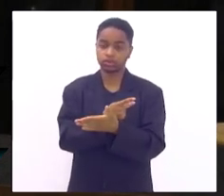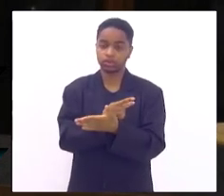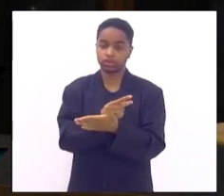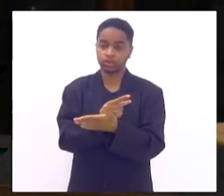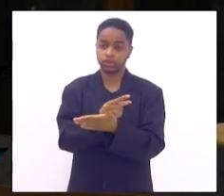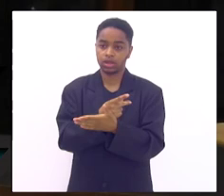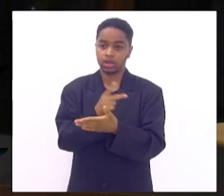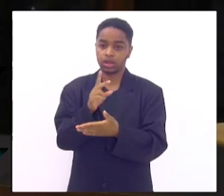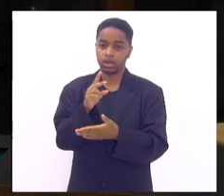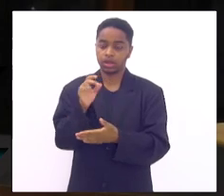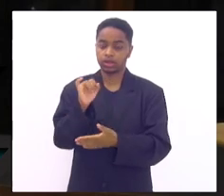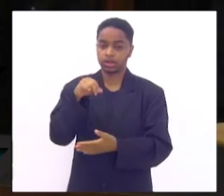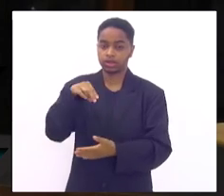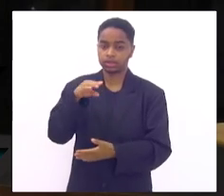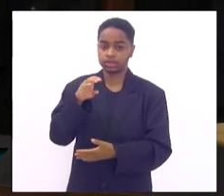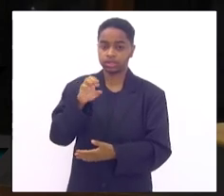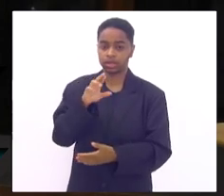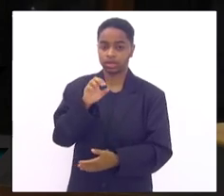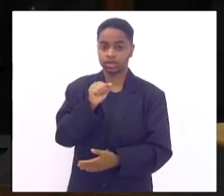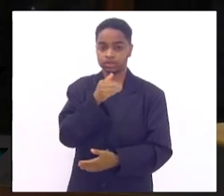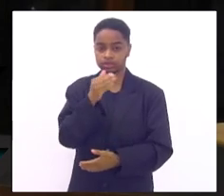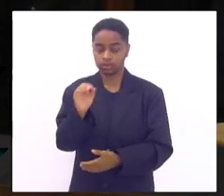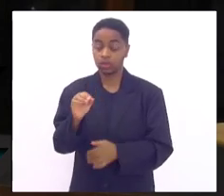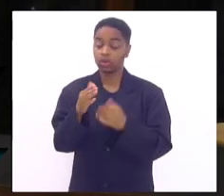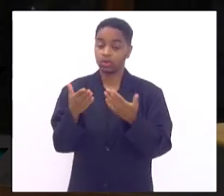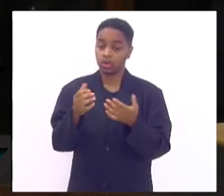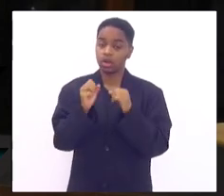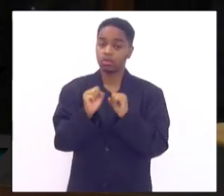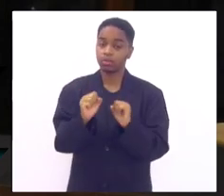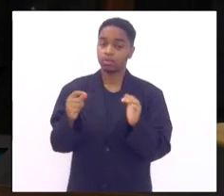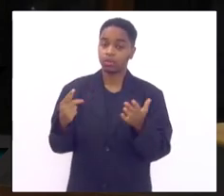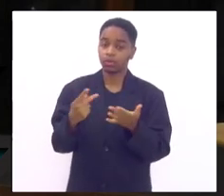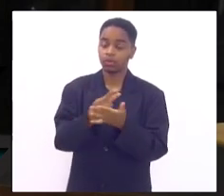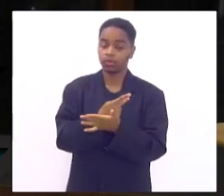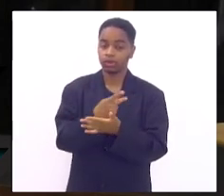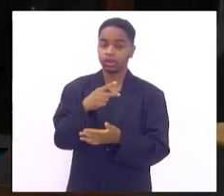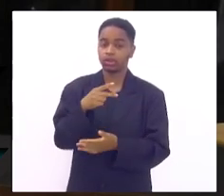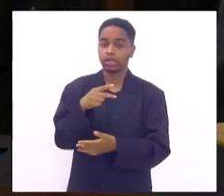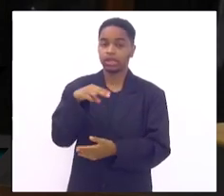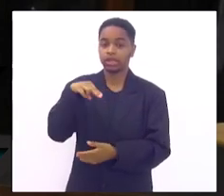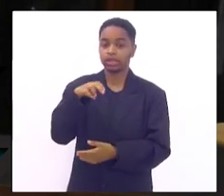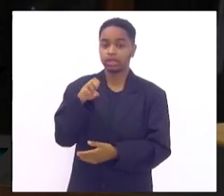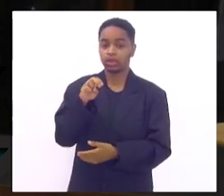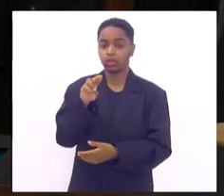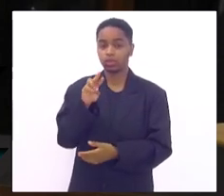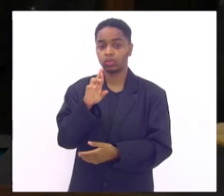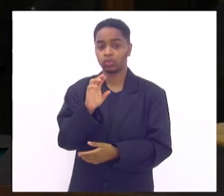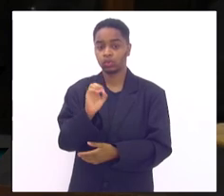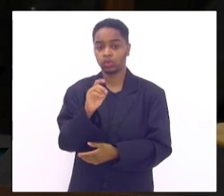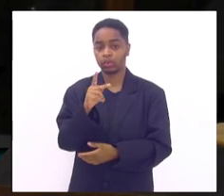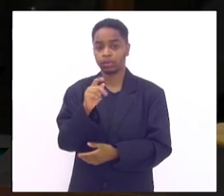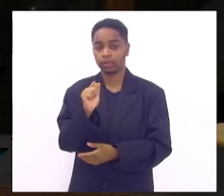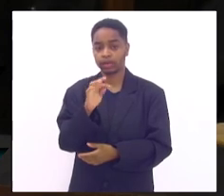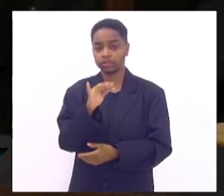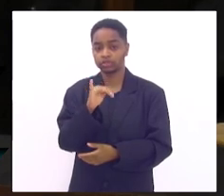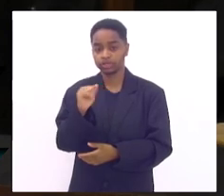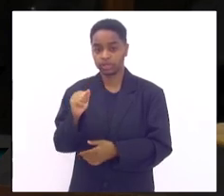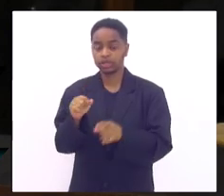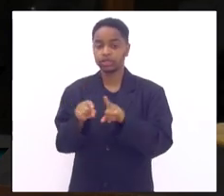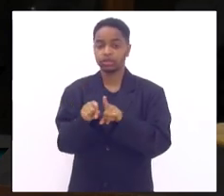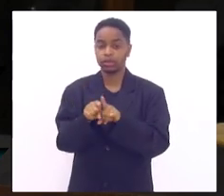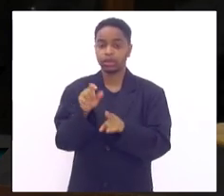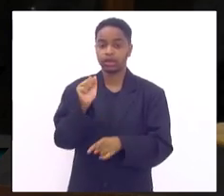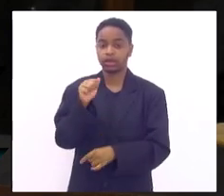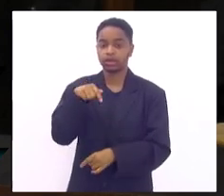diabetes ele pode causar tanto a neuropatia como a a